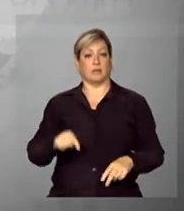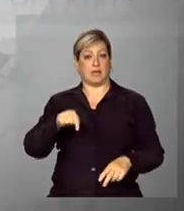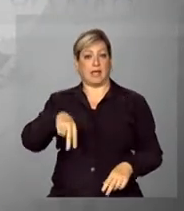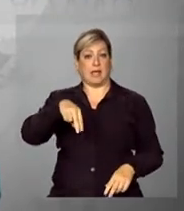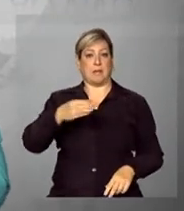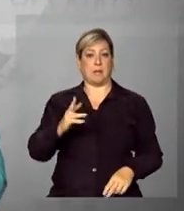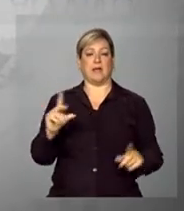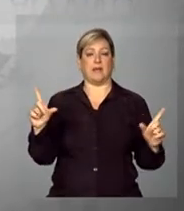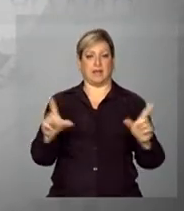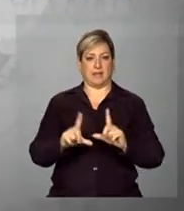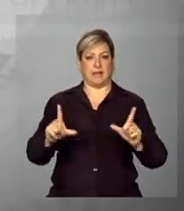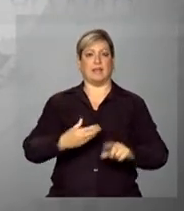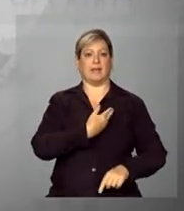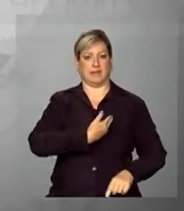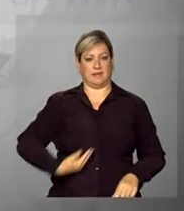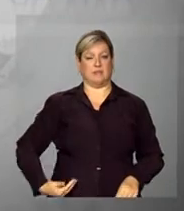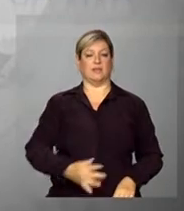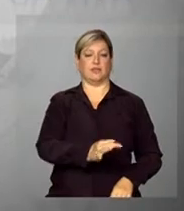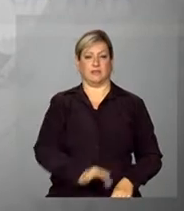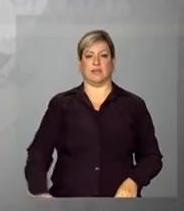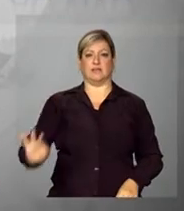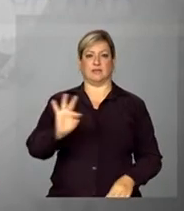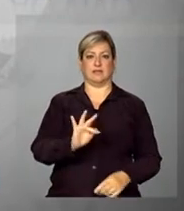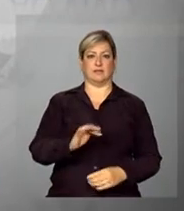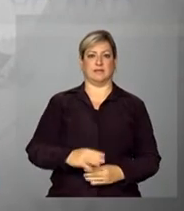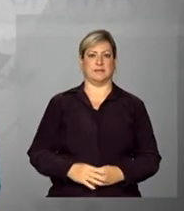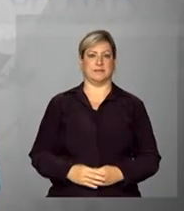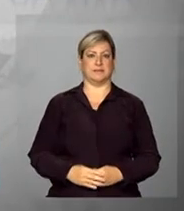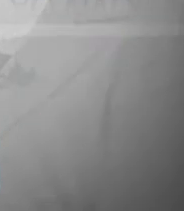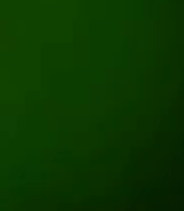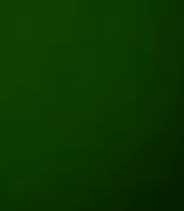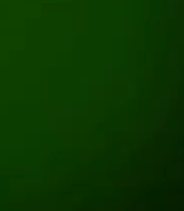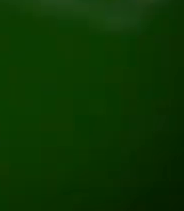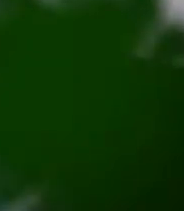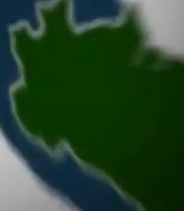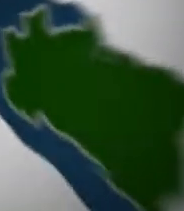Continue com a gente na NBR, a TV do governo federal.